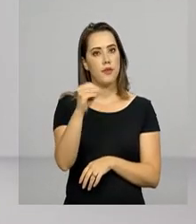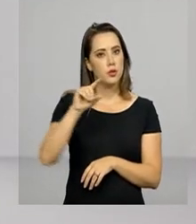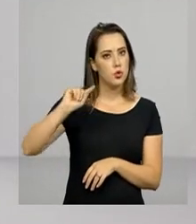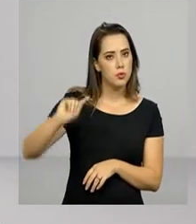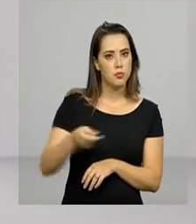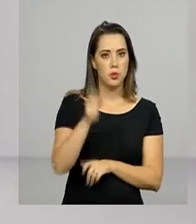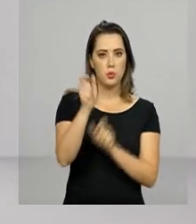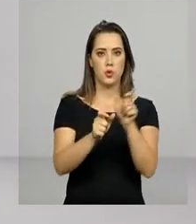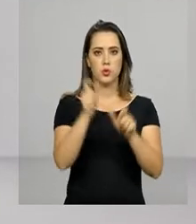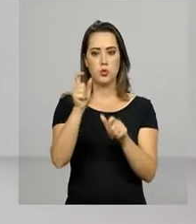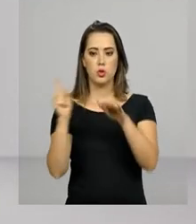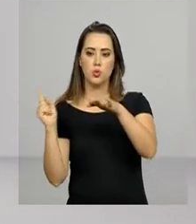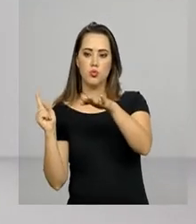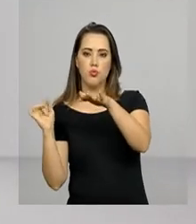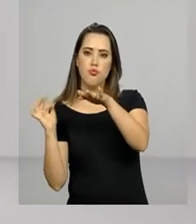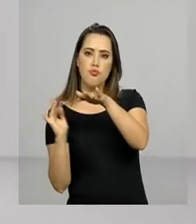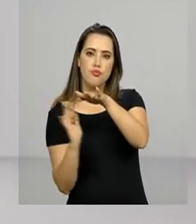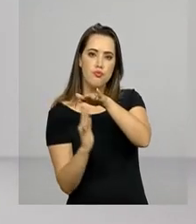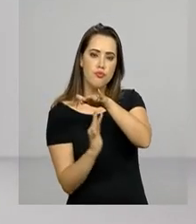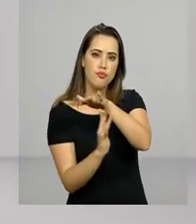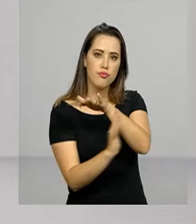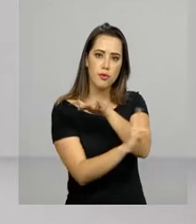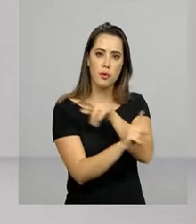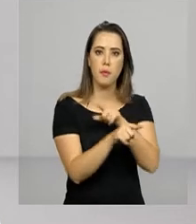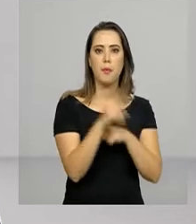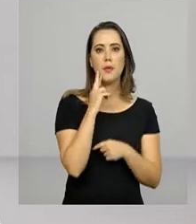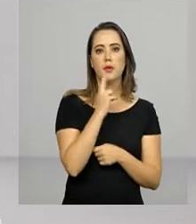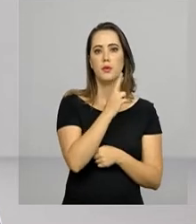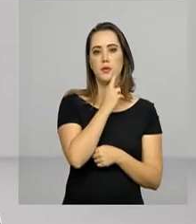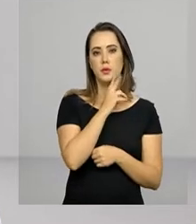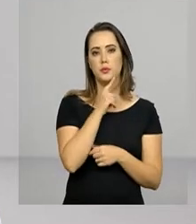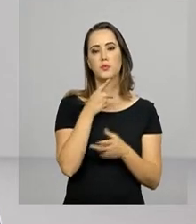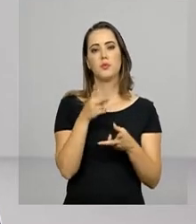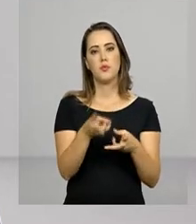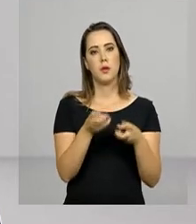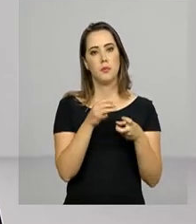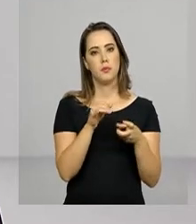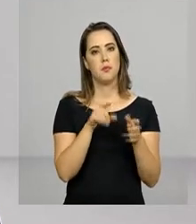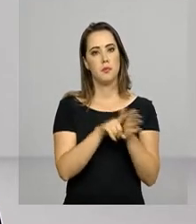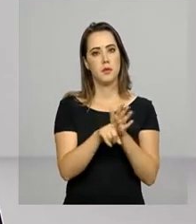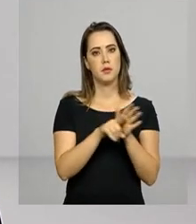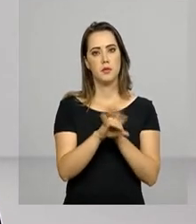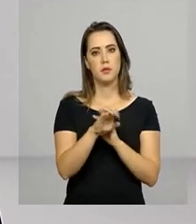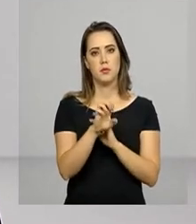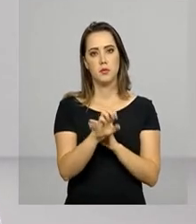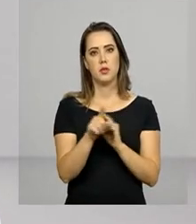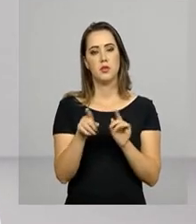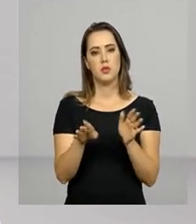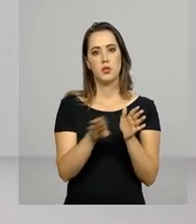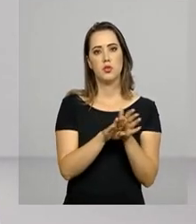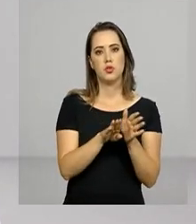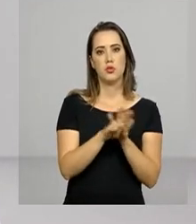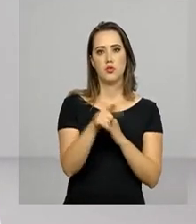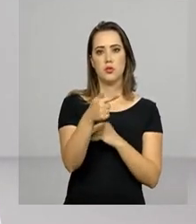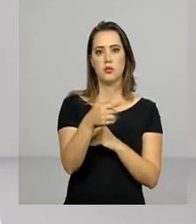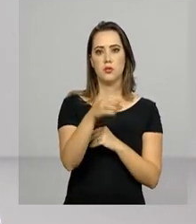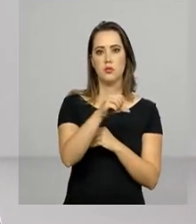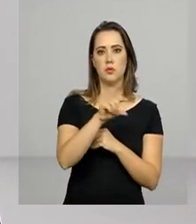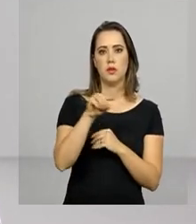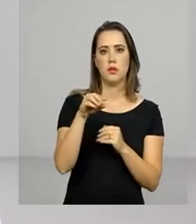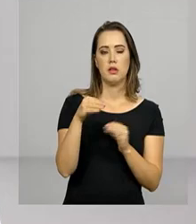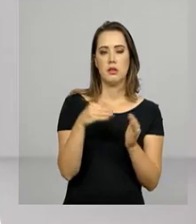venezuelanos chegaram ao país pelo estado de Roraima. A previsão do IBGE é de que esse número chegue a 79